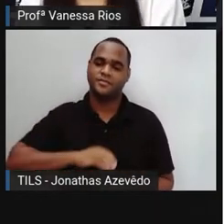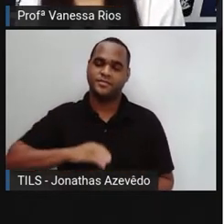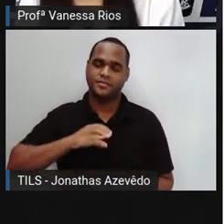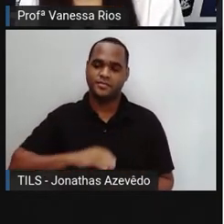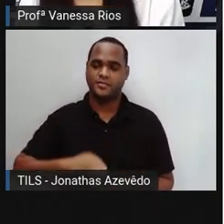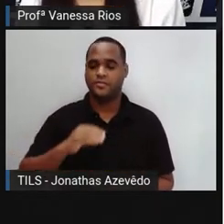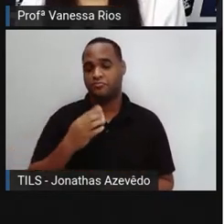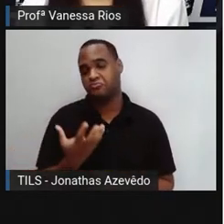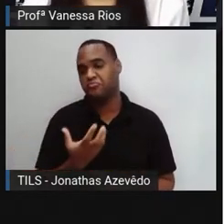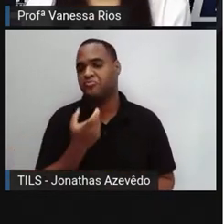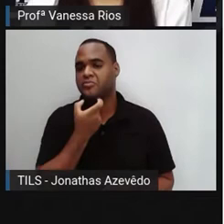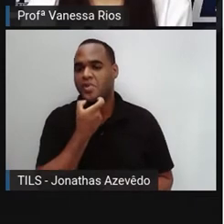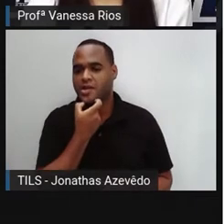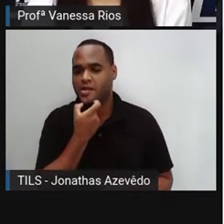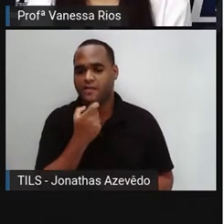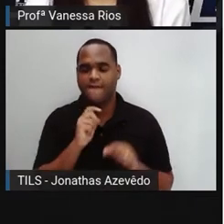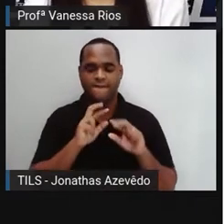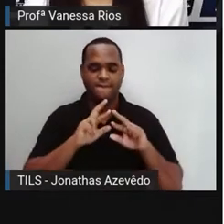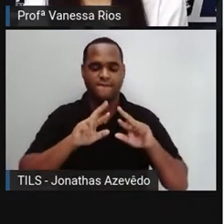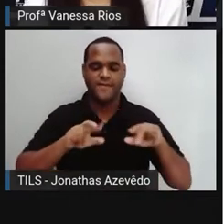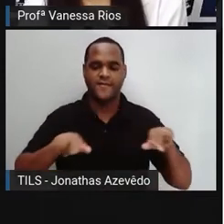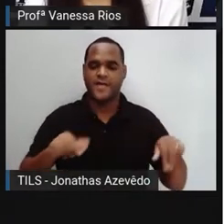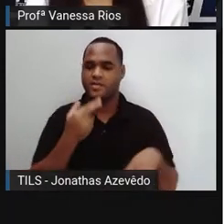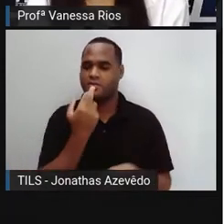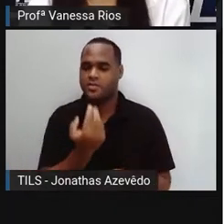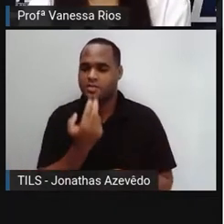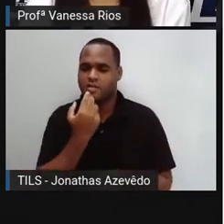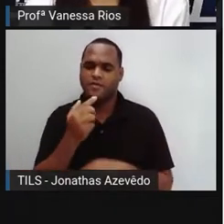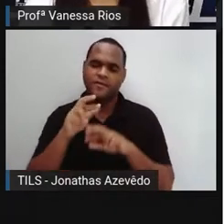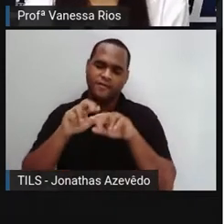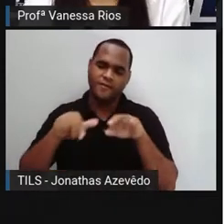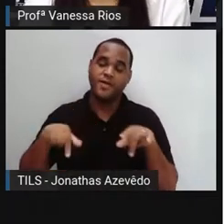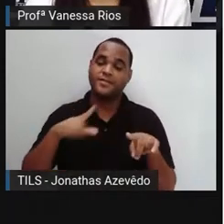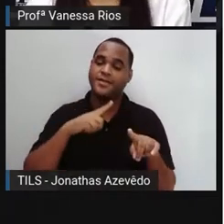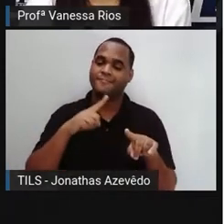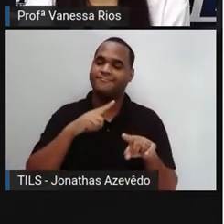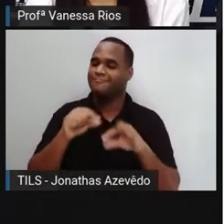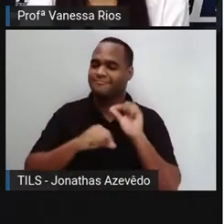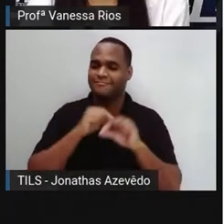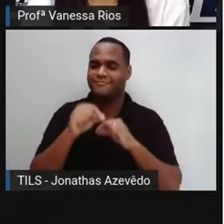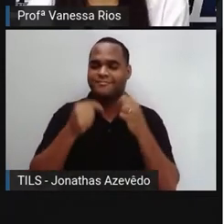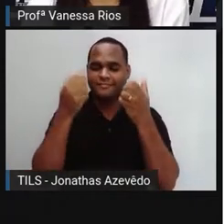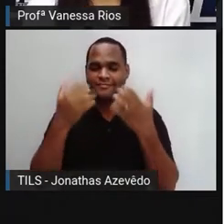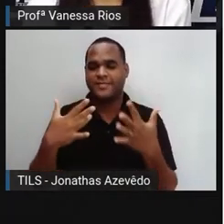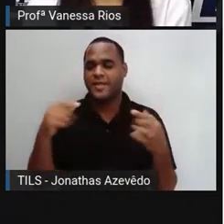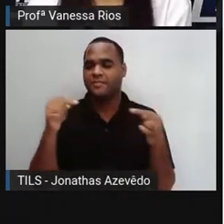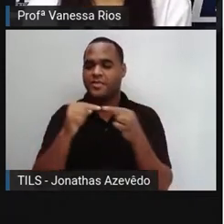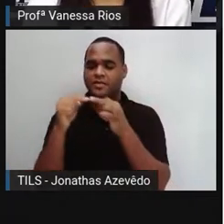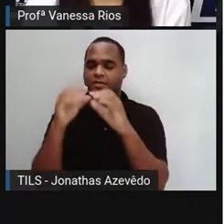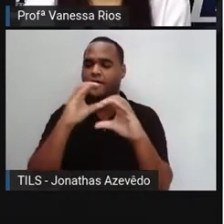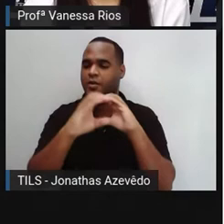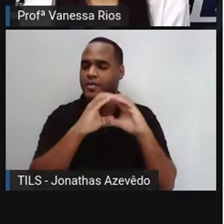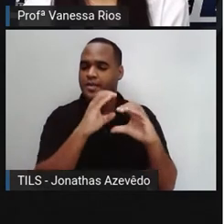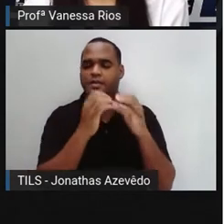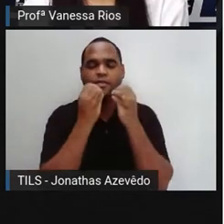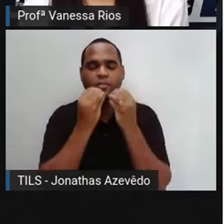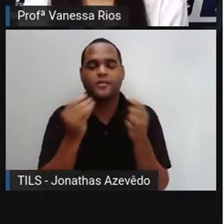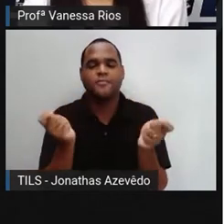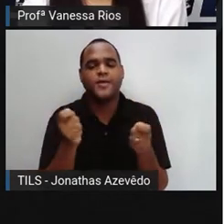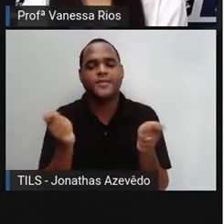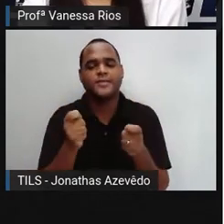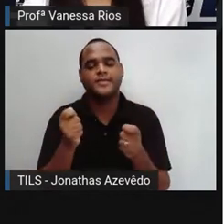na língua inglesa, nas várias outras línguas que existem, que compõem a forma de se comunicar de